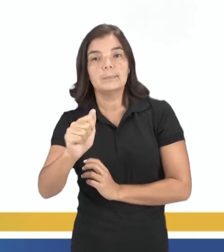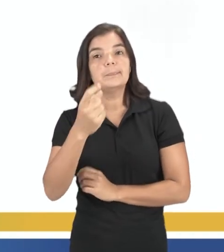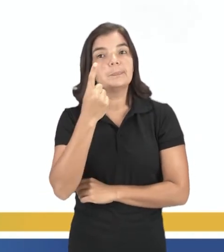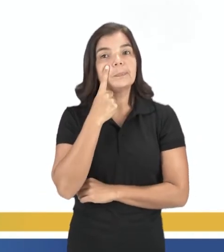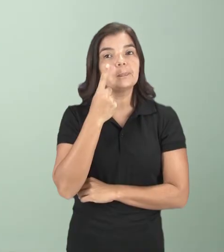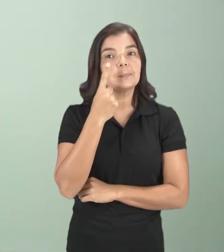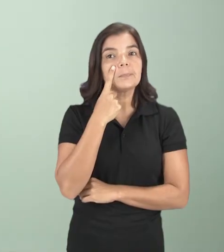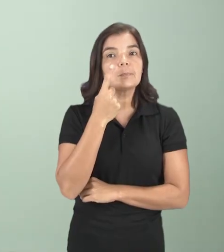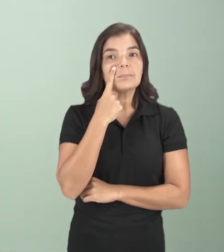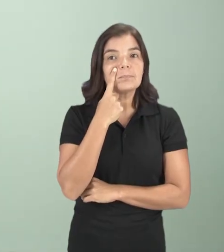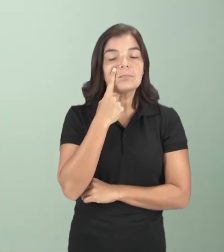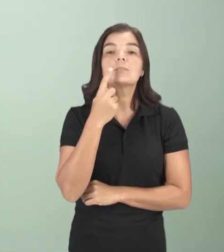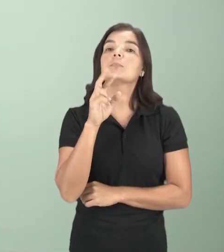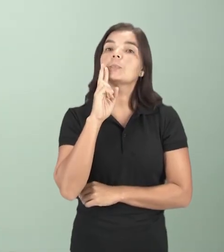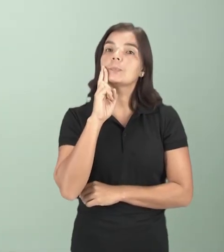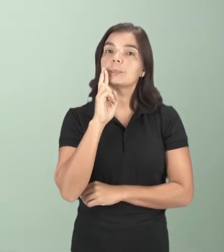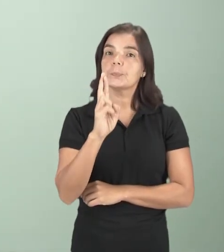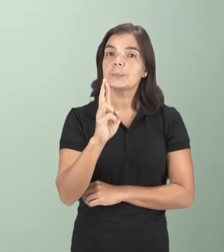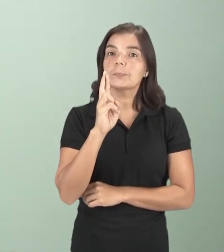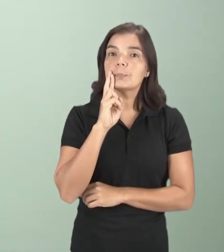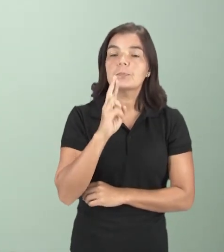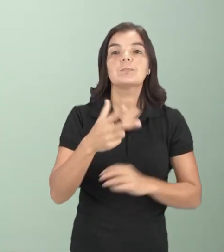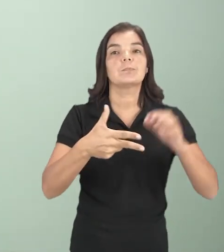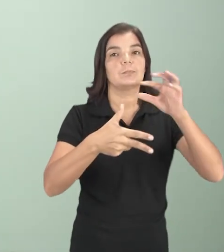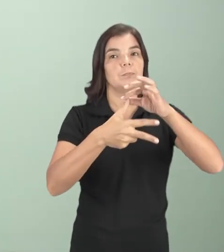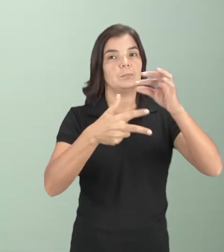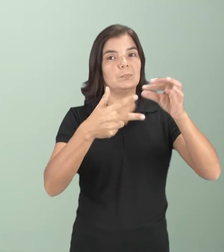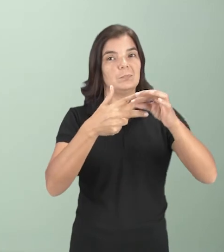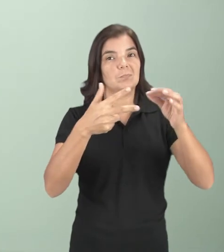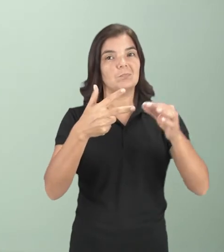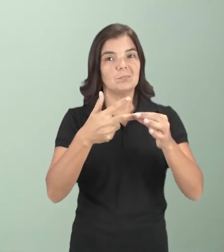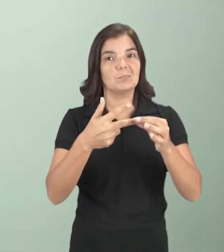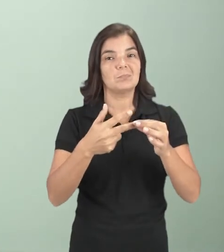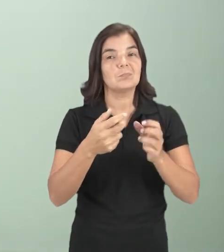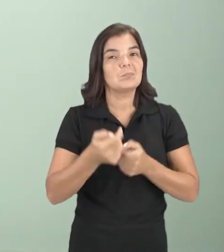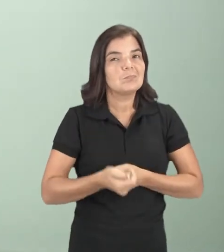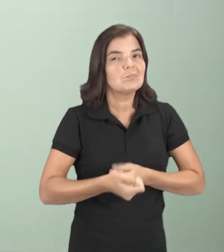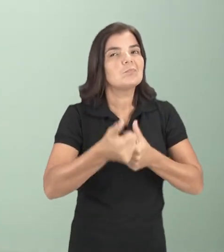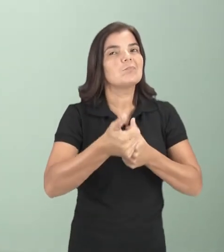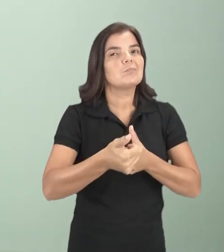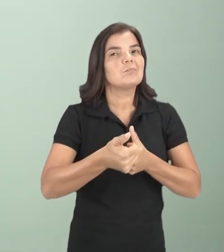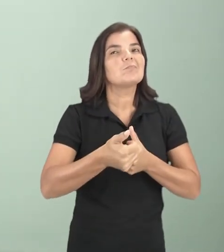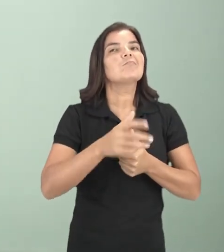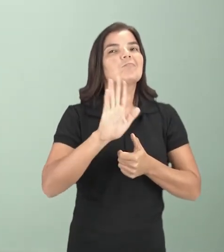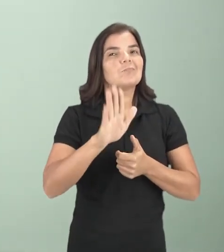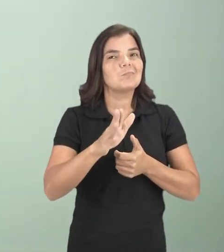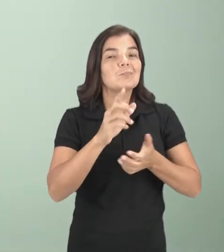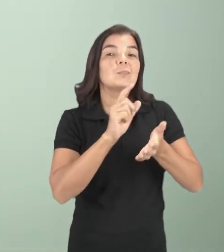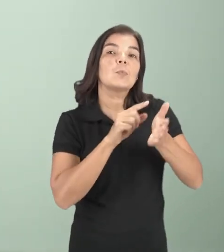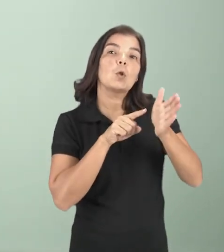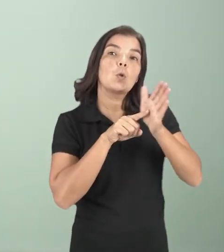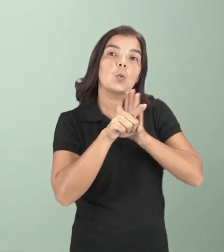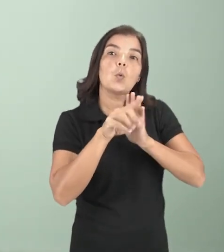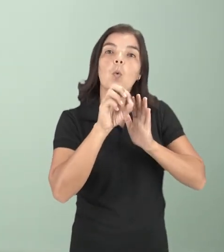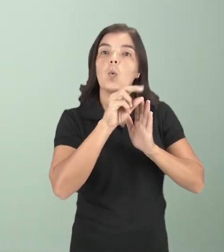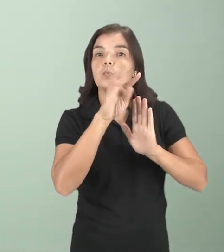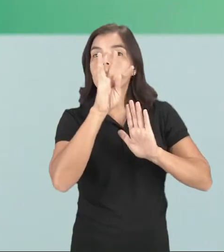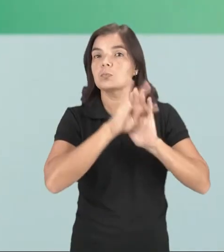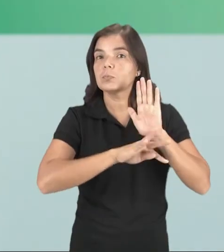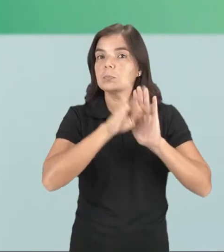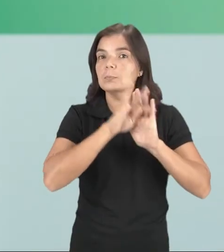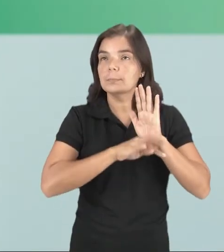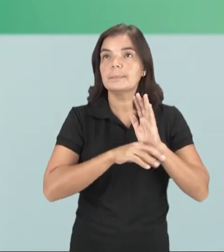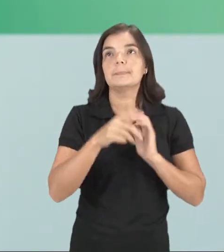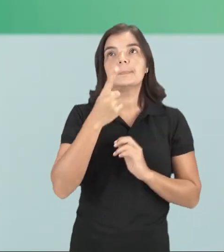atenção que muitas respostas do Enem estão dando dicas para vocês lá nos enunciados ou nos textos. Prestem